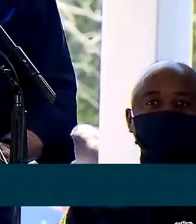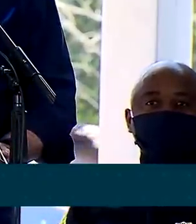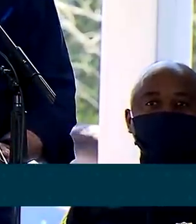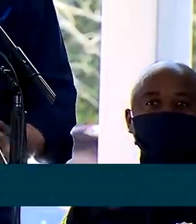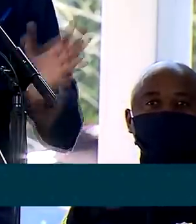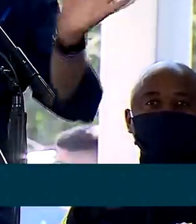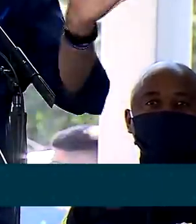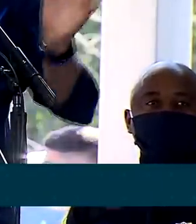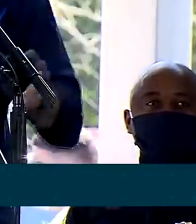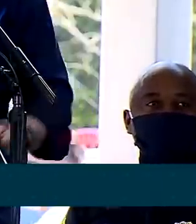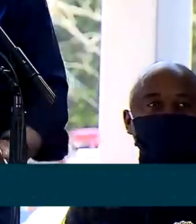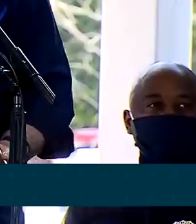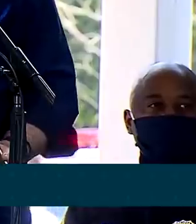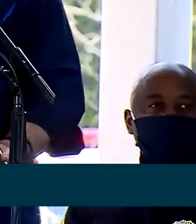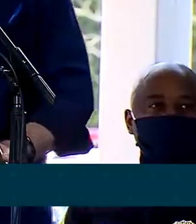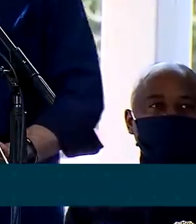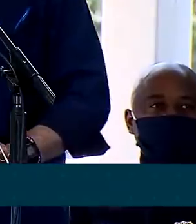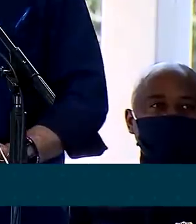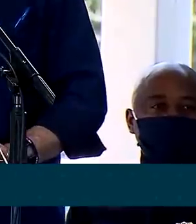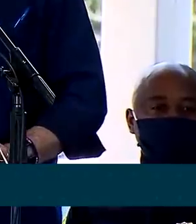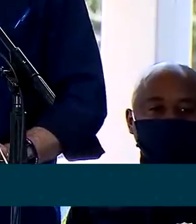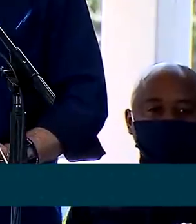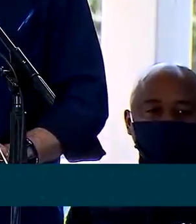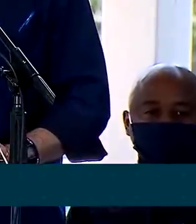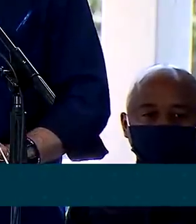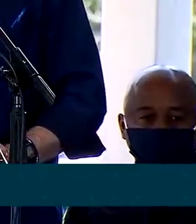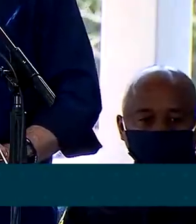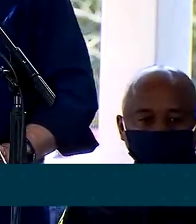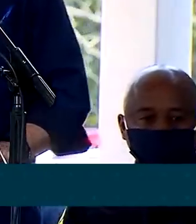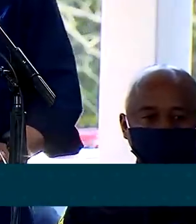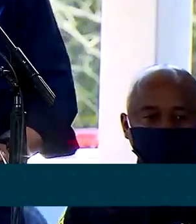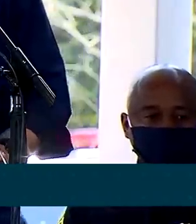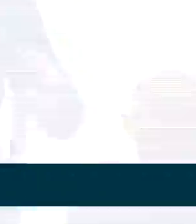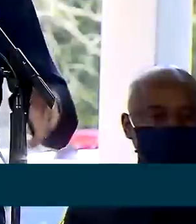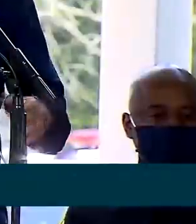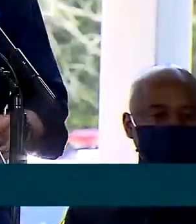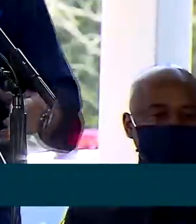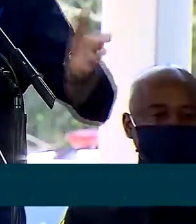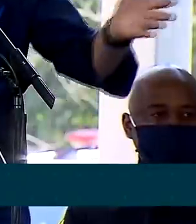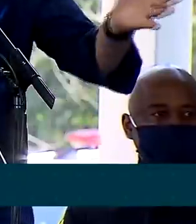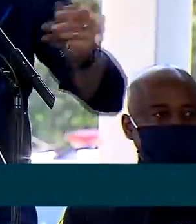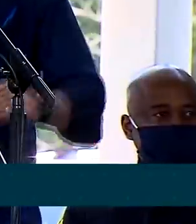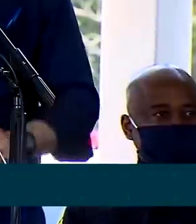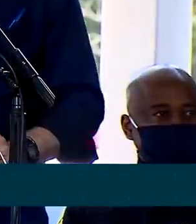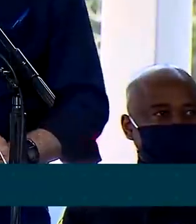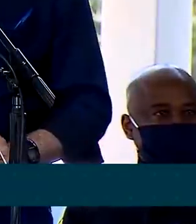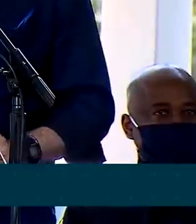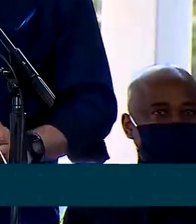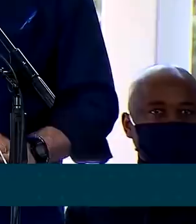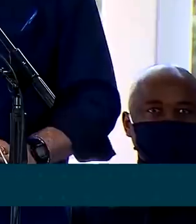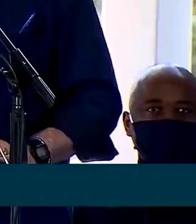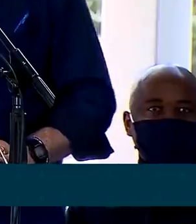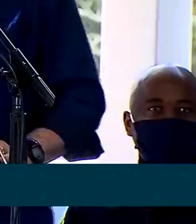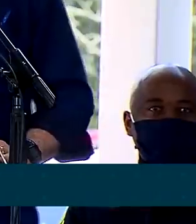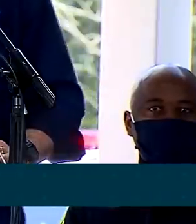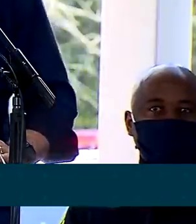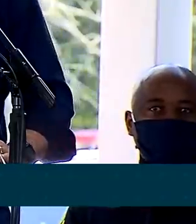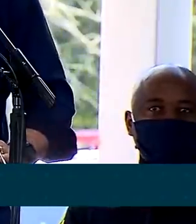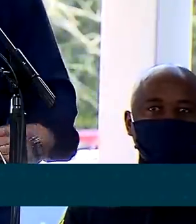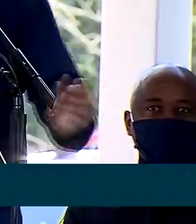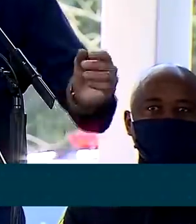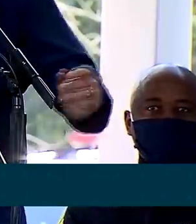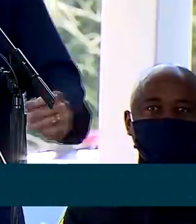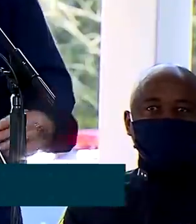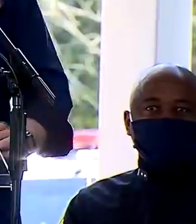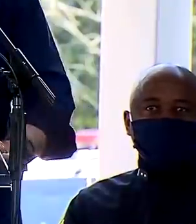aqui nesse cantinho maravilhoso do estado do Paraná. As obras daqui, aeroporto, duplicação de pista, entre